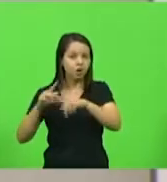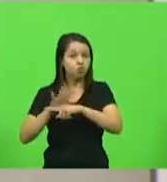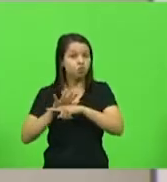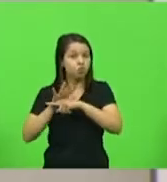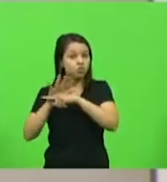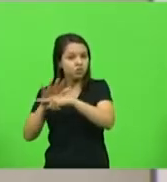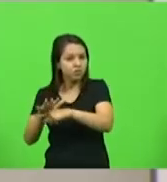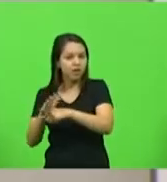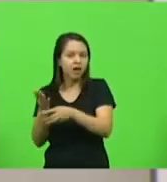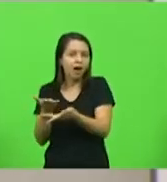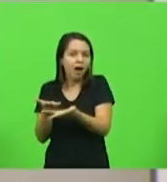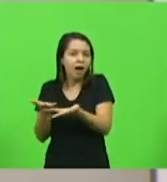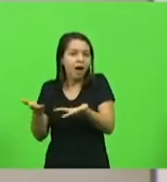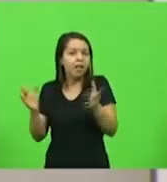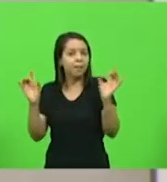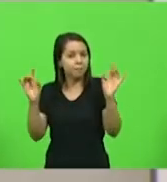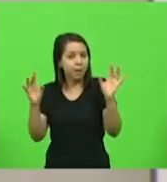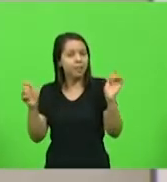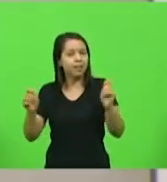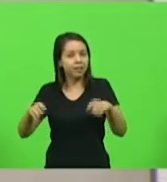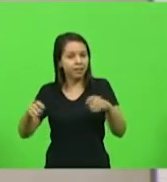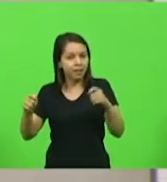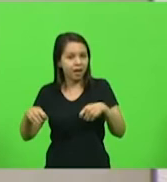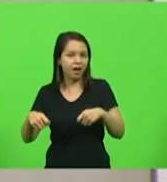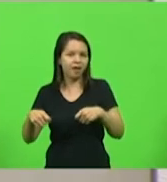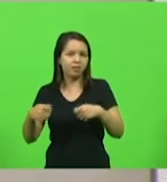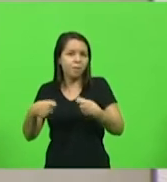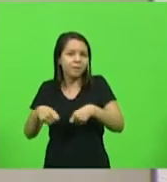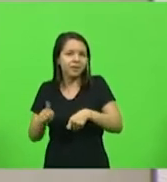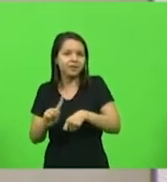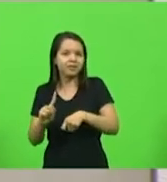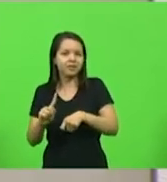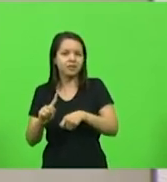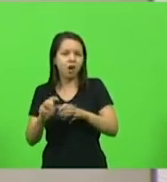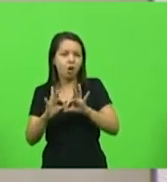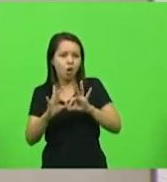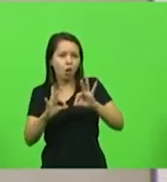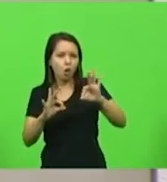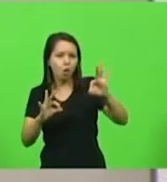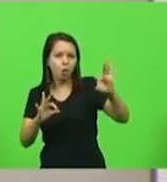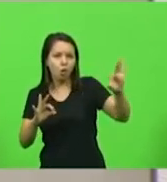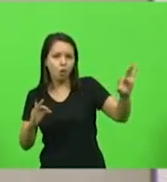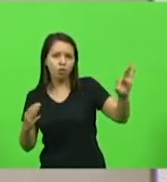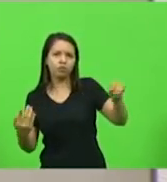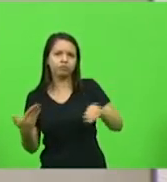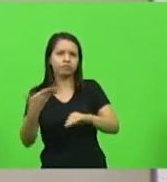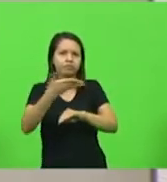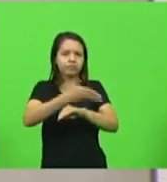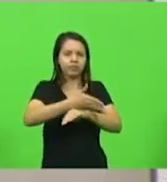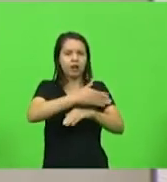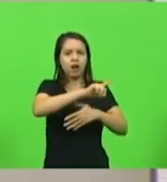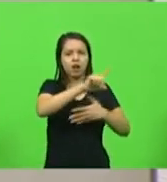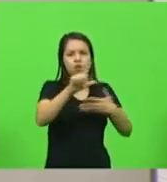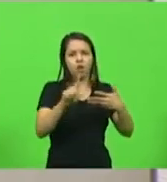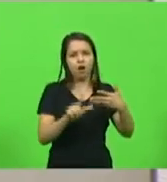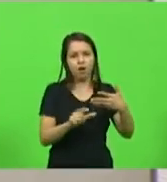a essas oportunidades de não necessitarem o deslocamento dos seus pacientes até o litoral de Santa Catarina.